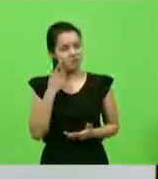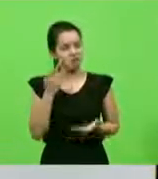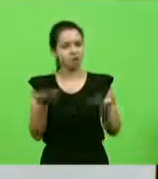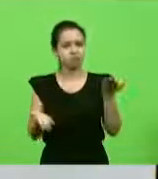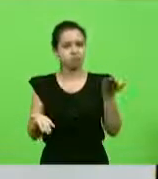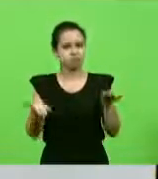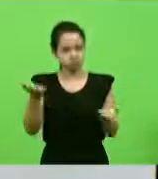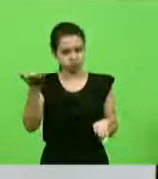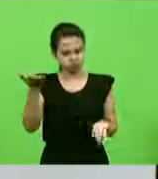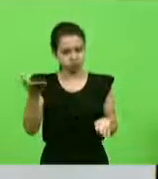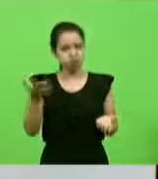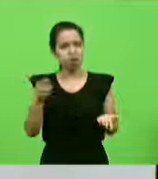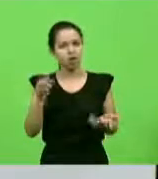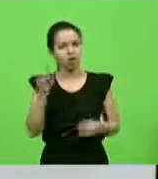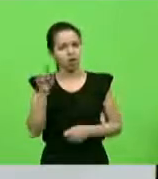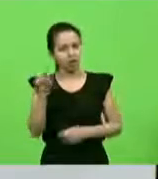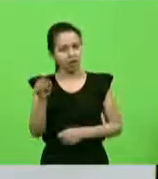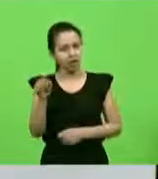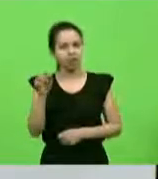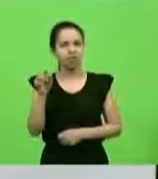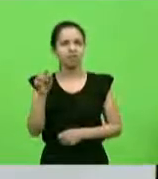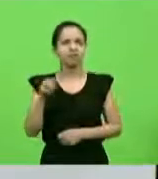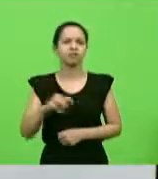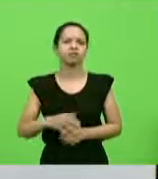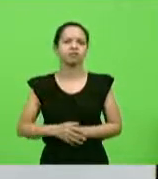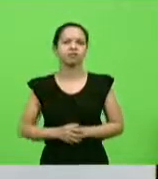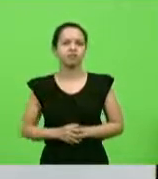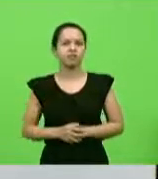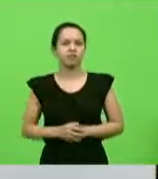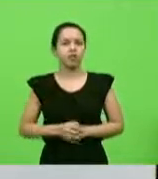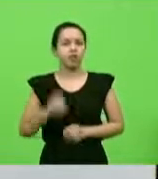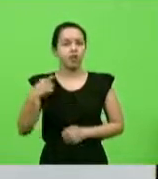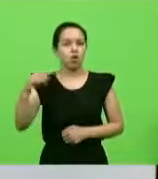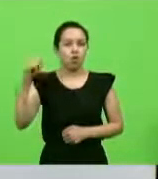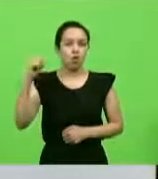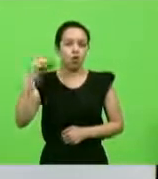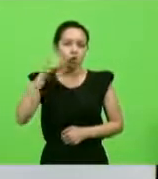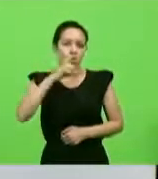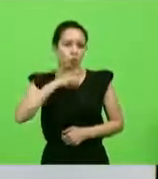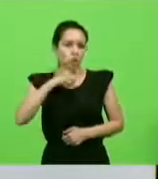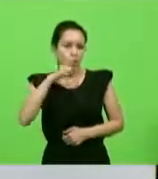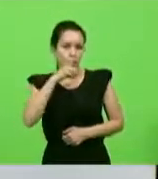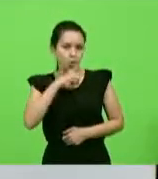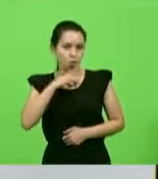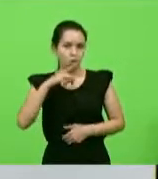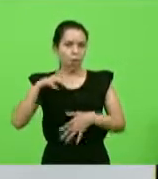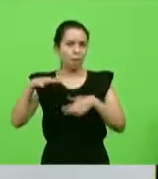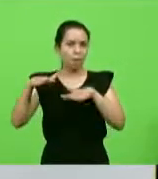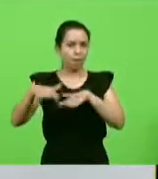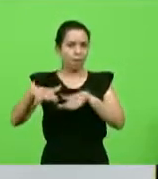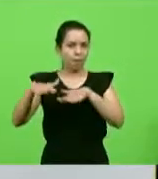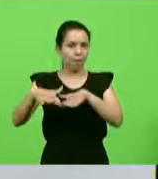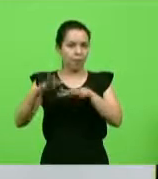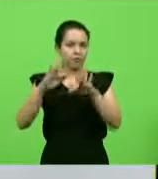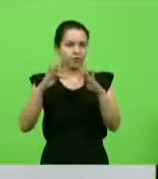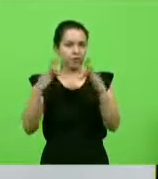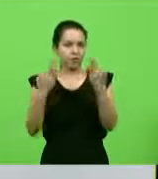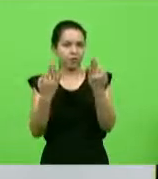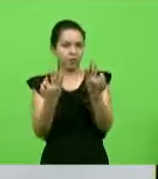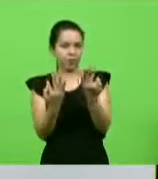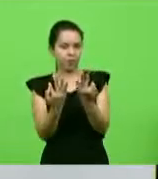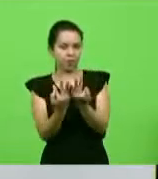para esse camarada aí. Último domingo, uma marcha da família cristã pela